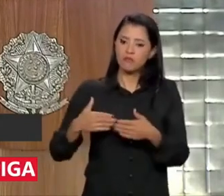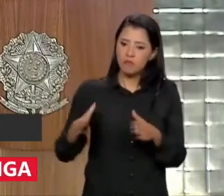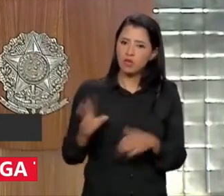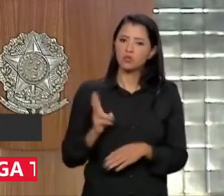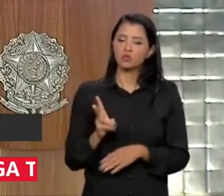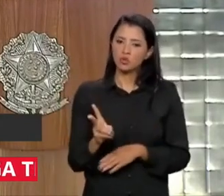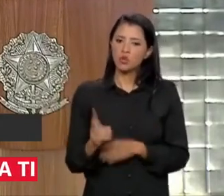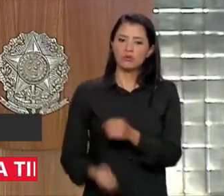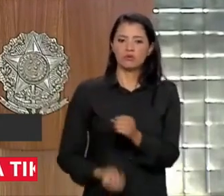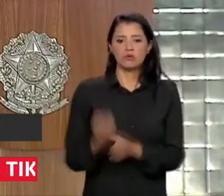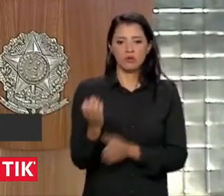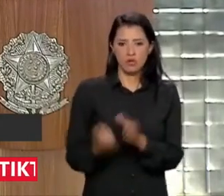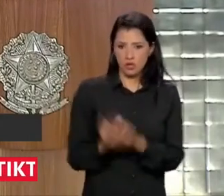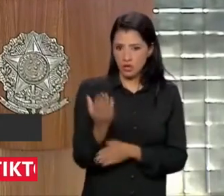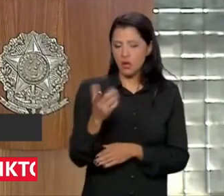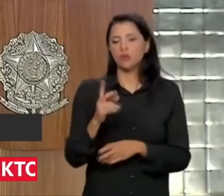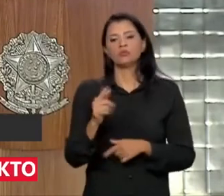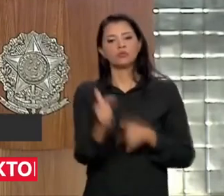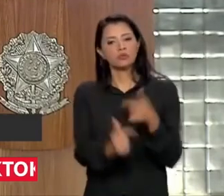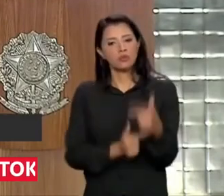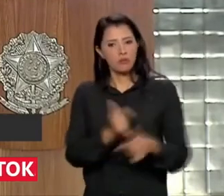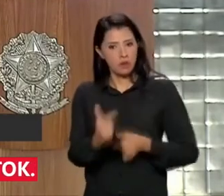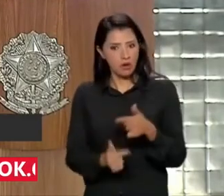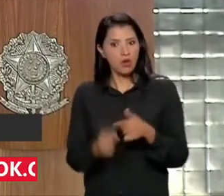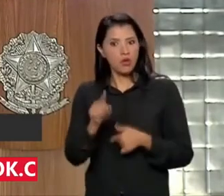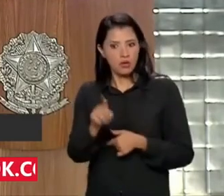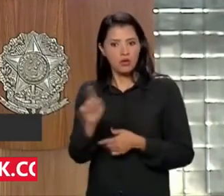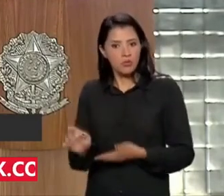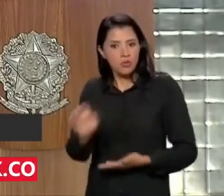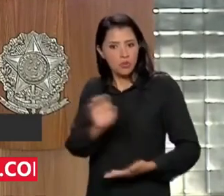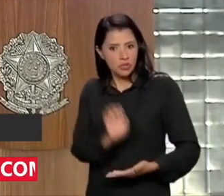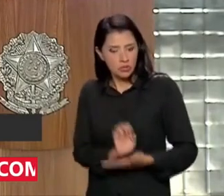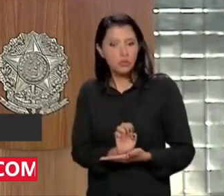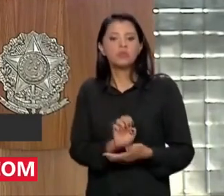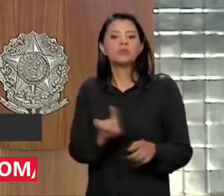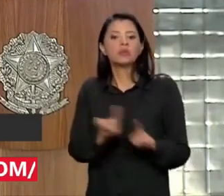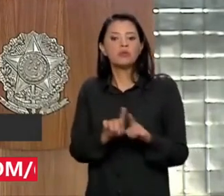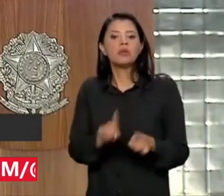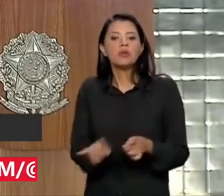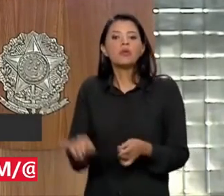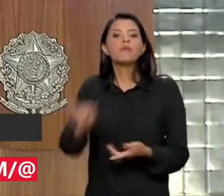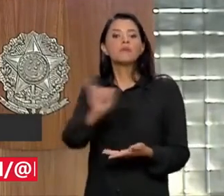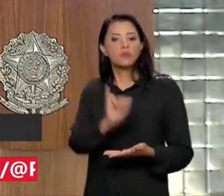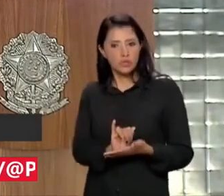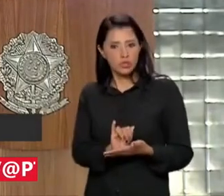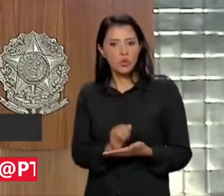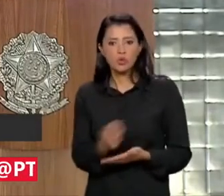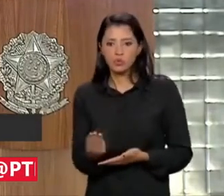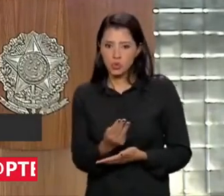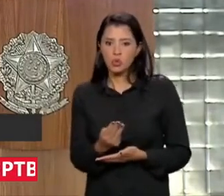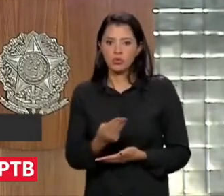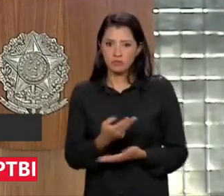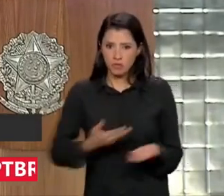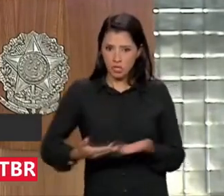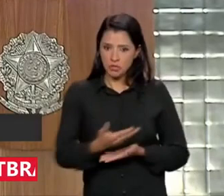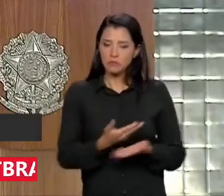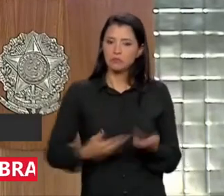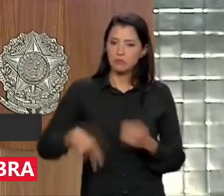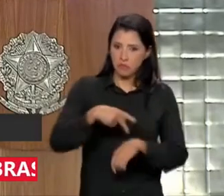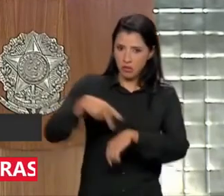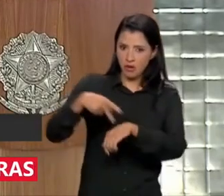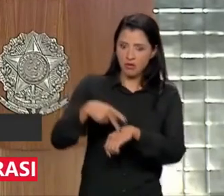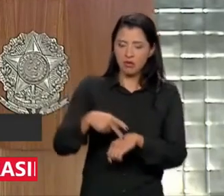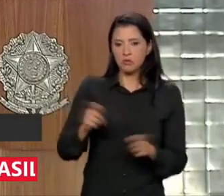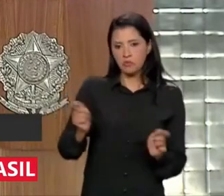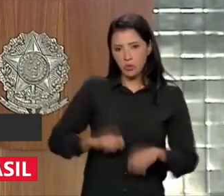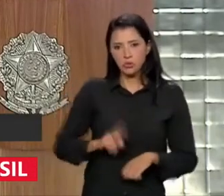as empresas funcionando e as exportações e as exportações entre Brasil e Argentina